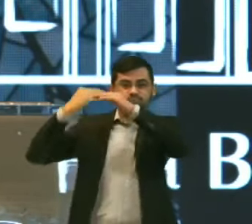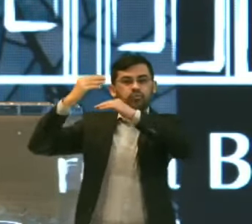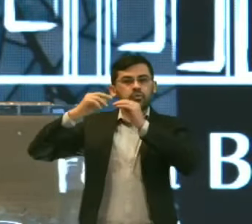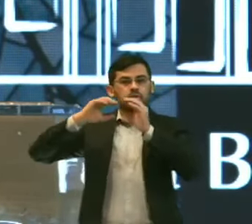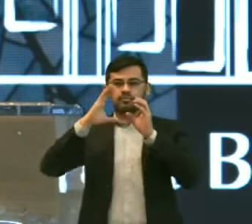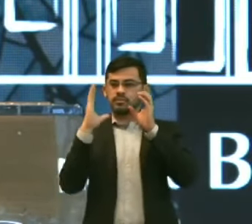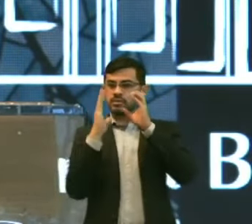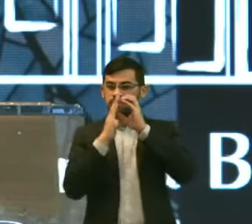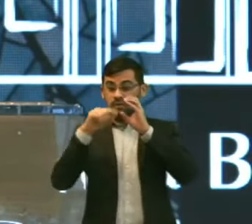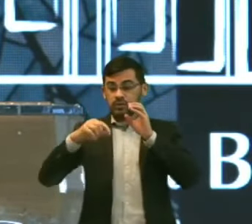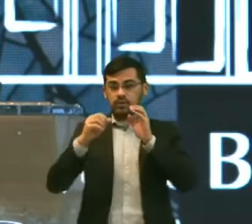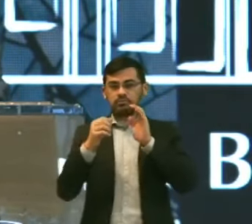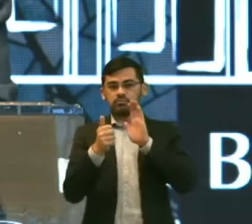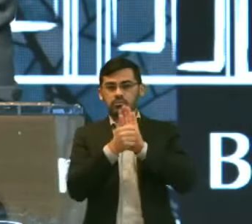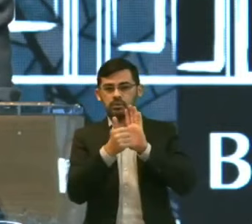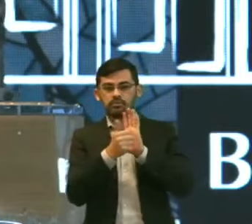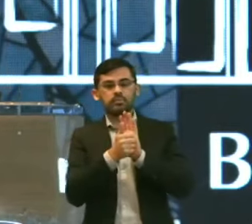ano